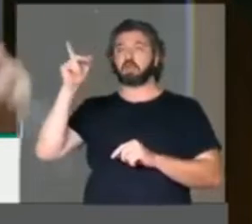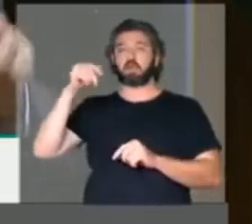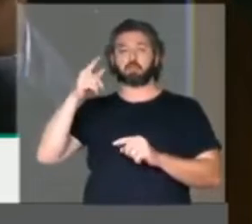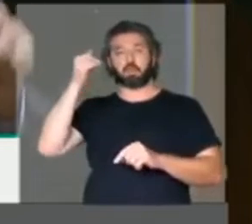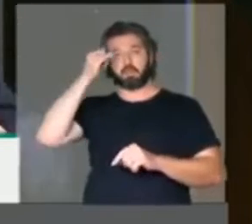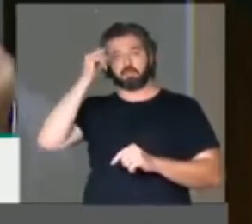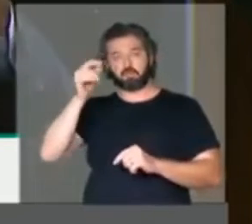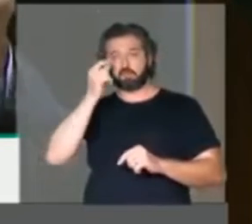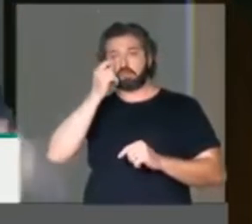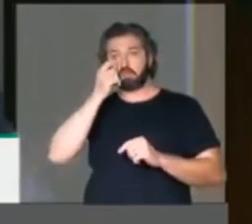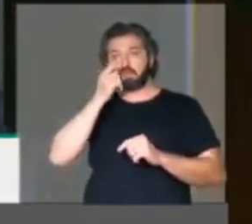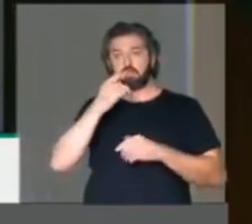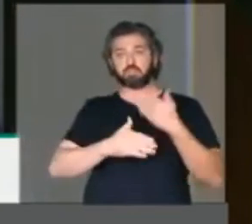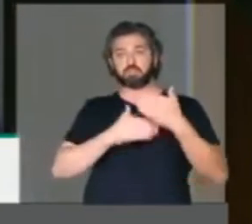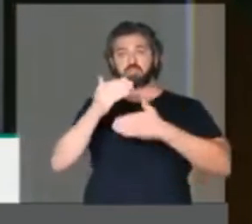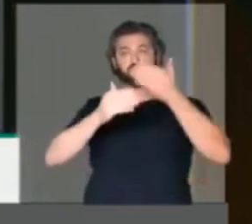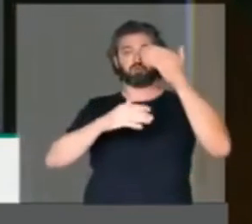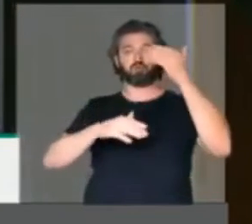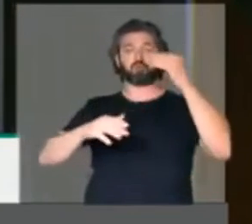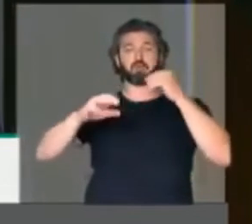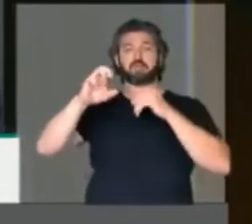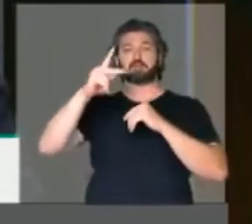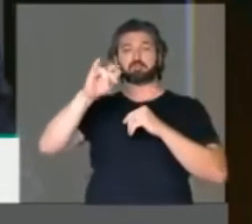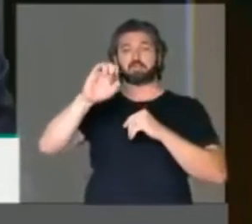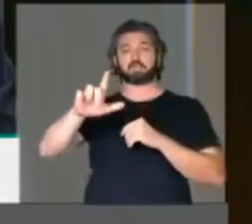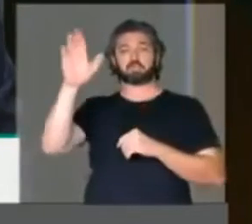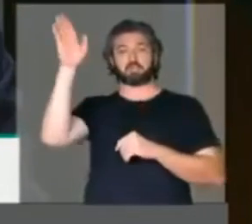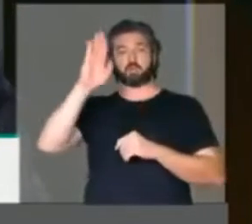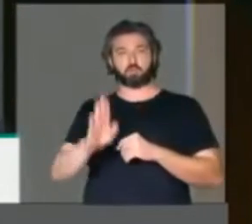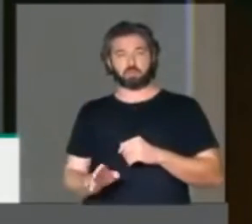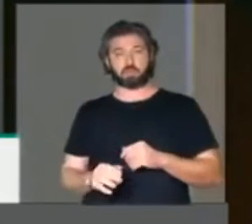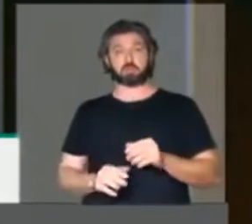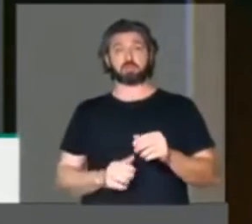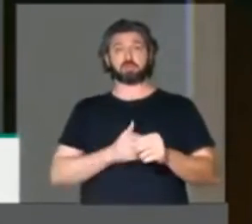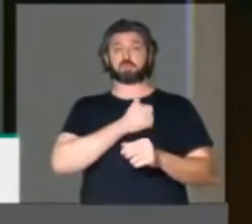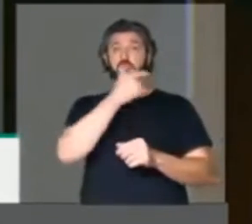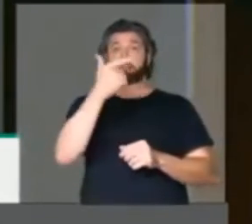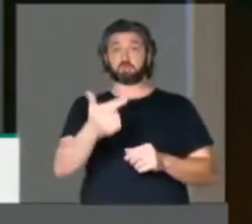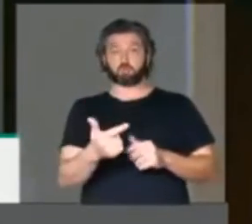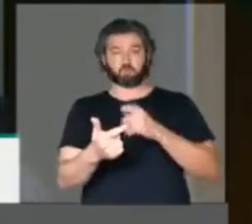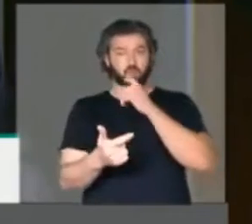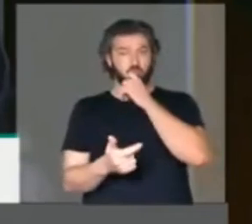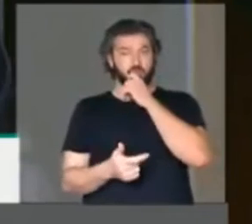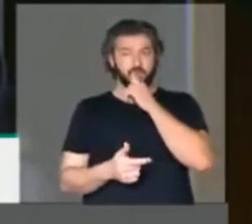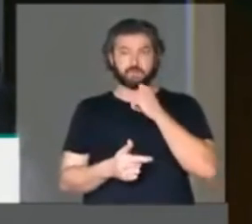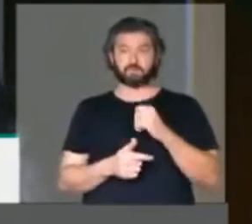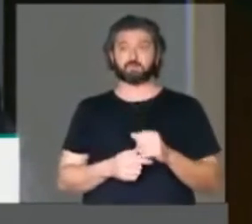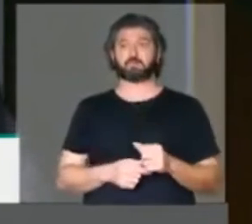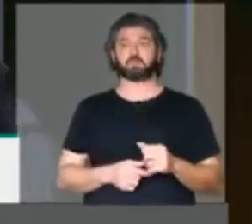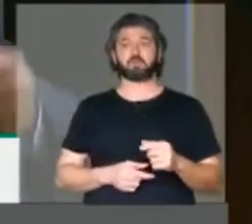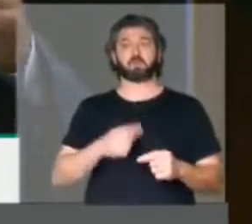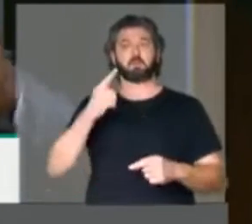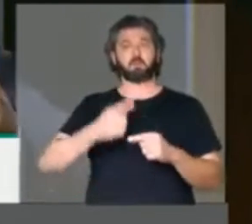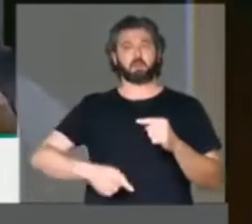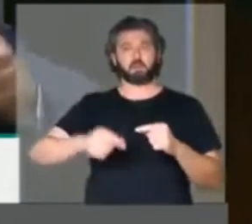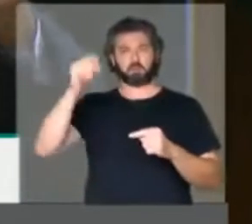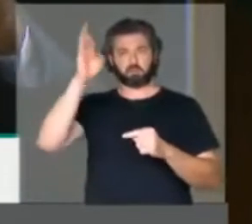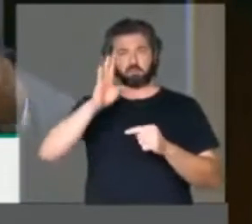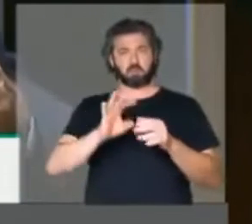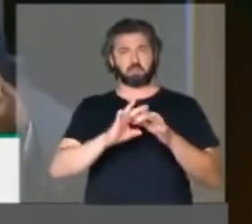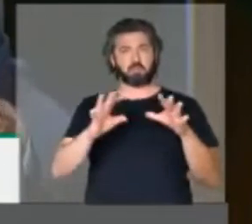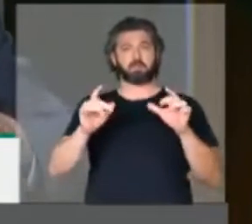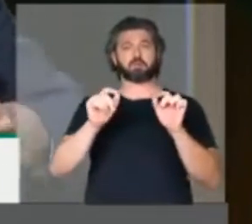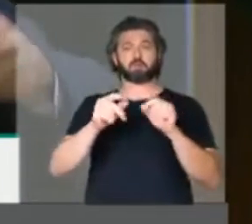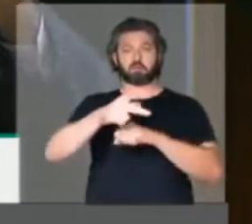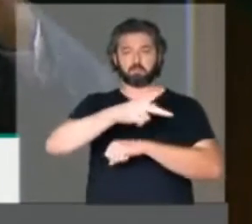ao desenvolvimento espacial brasileiro. Segundo, impede que o Brasil permita que